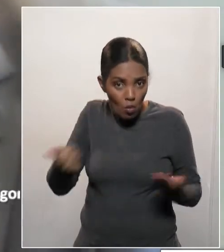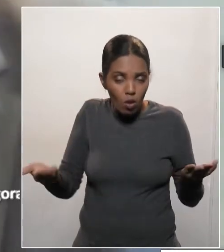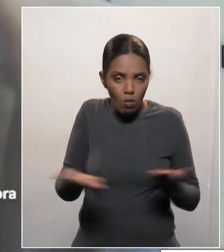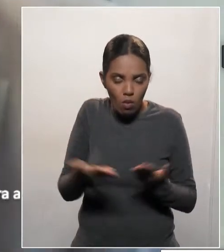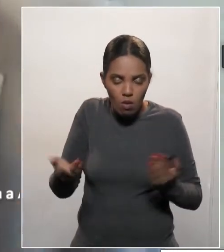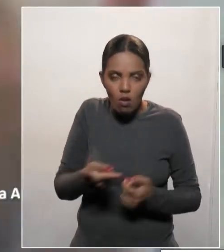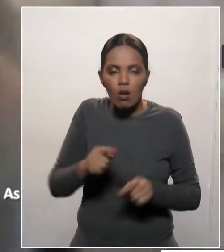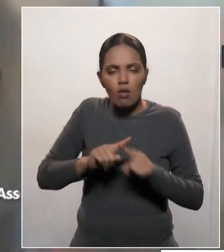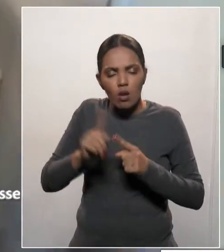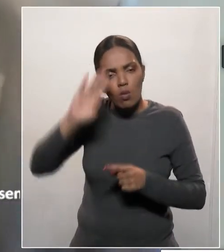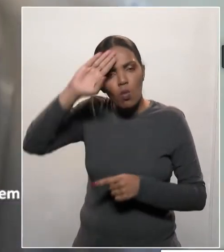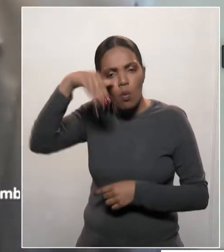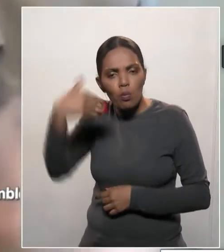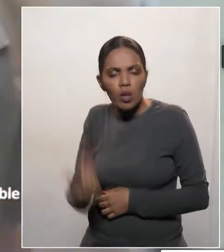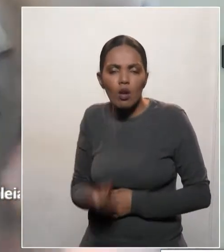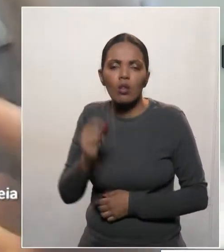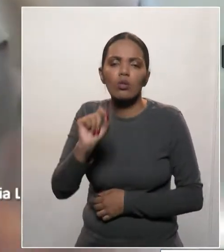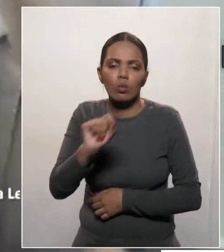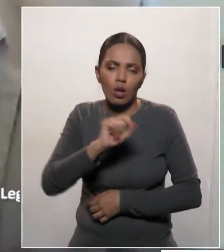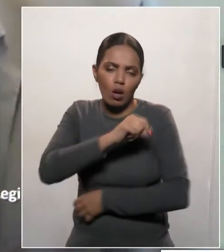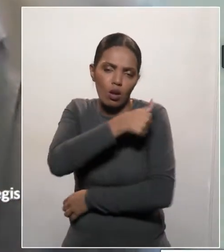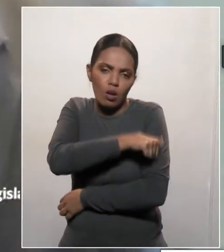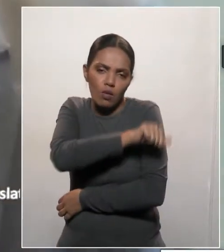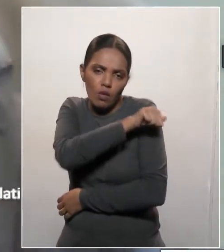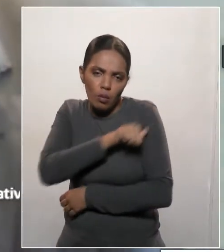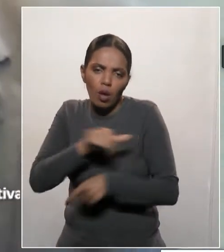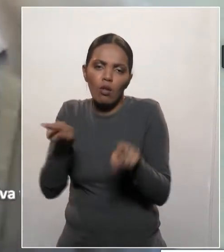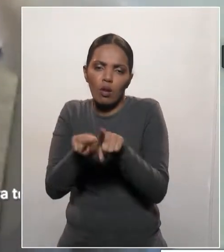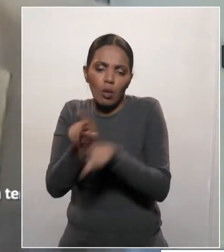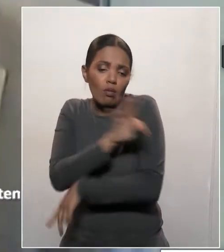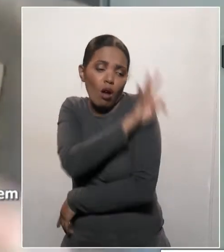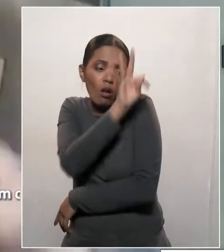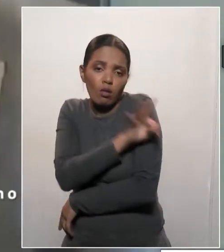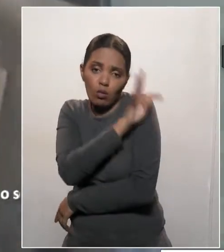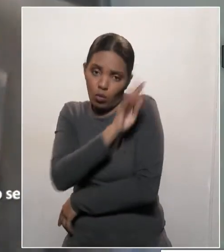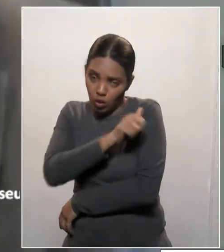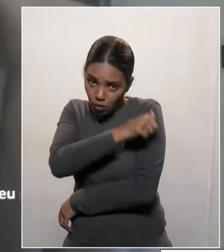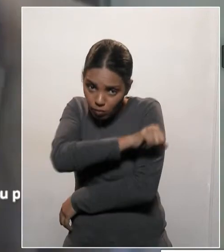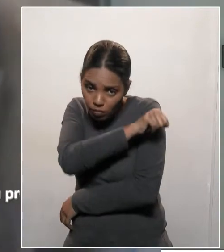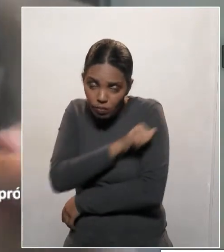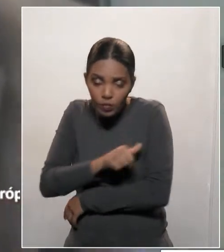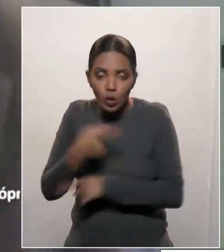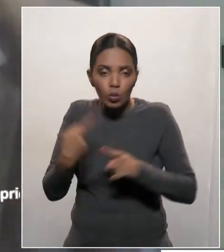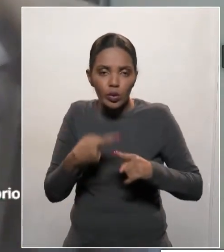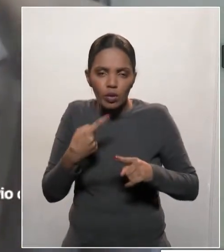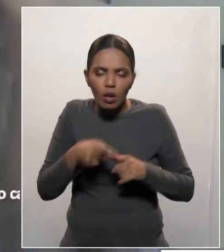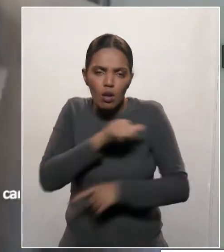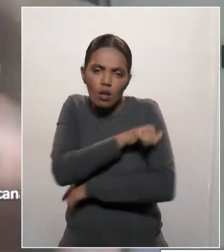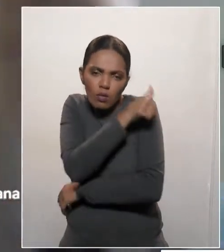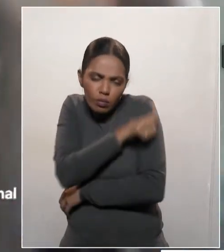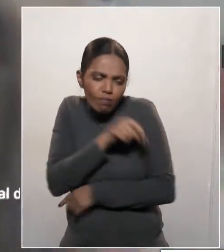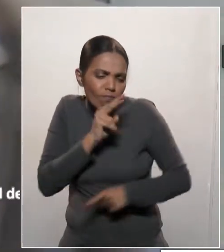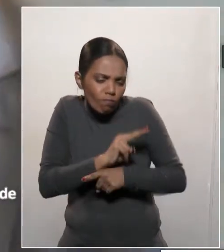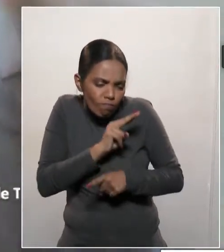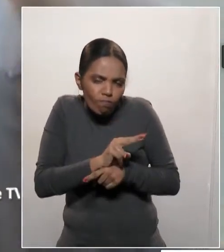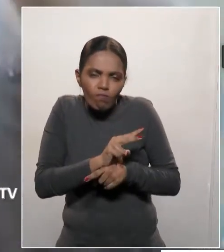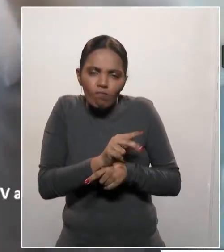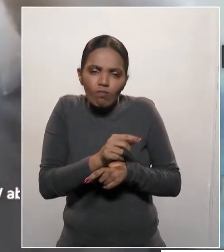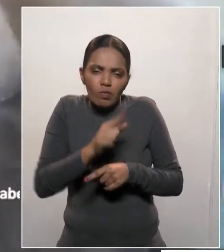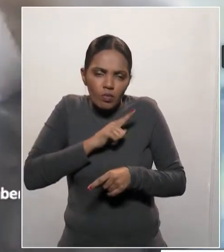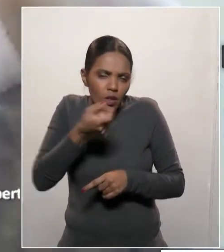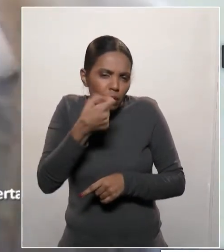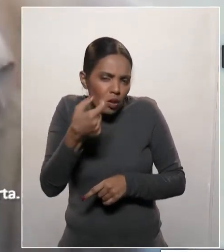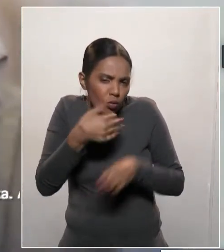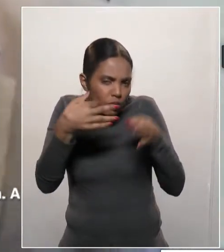as técnicas, que ficaram lá 24 horas por dia, ali no seu leito, cuidando da medicação, cuidando